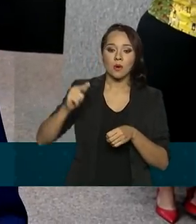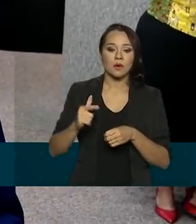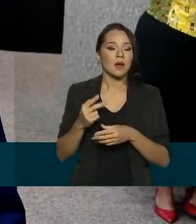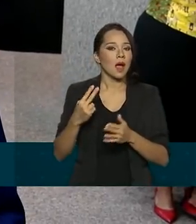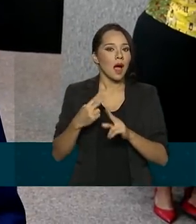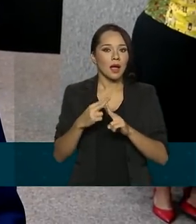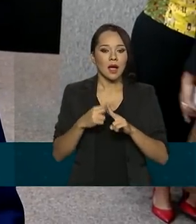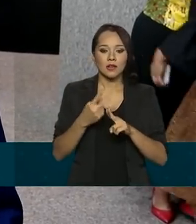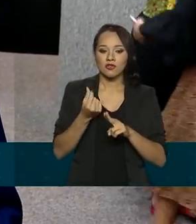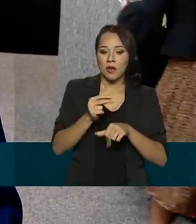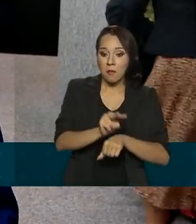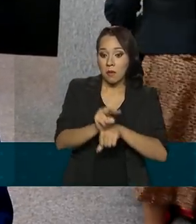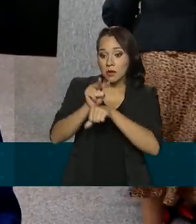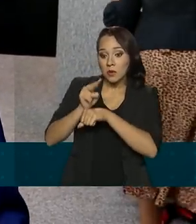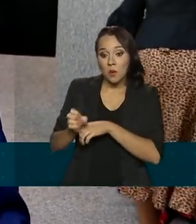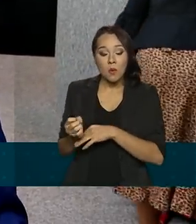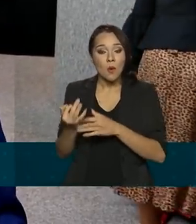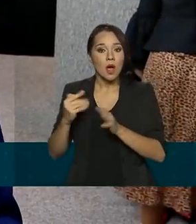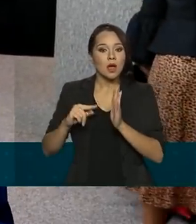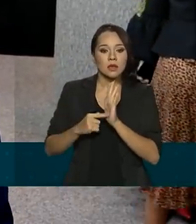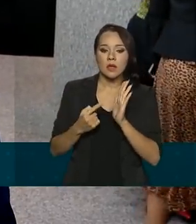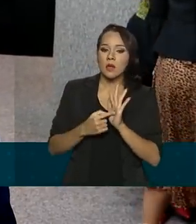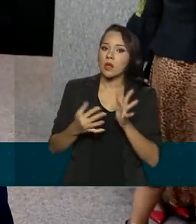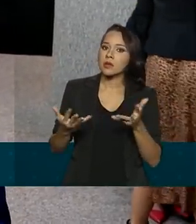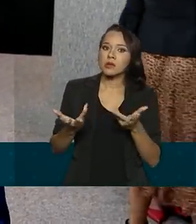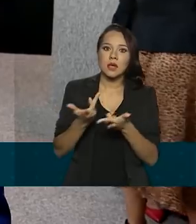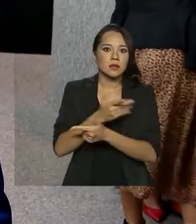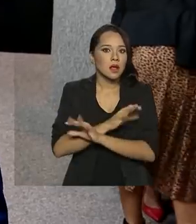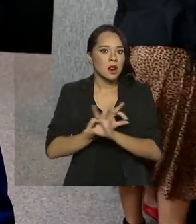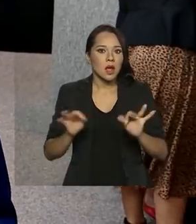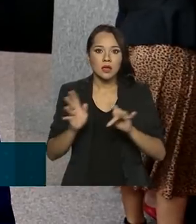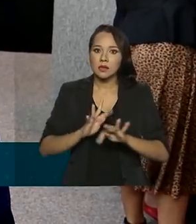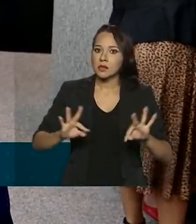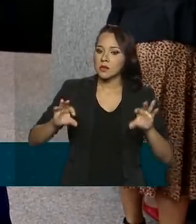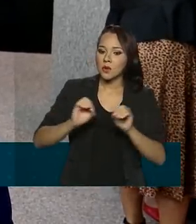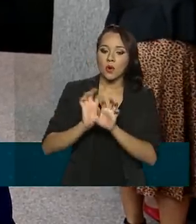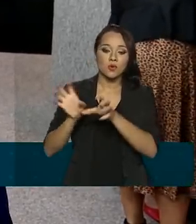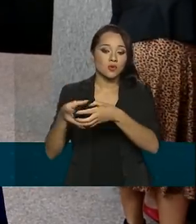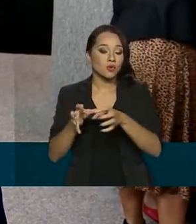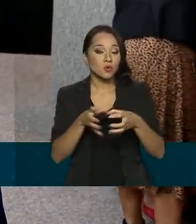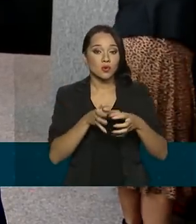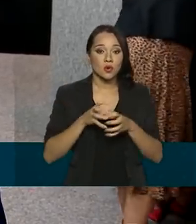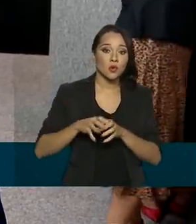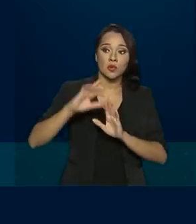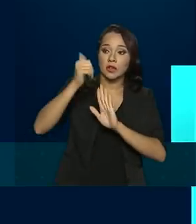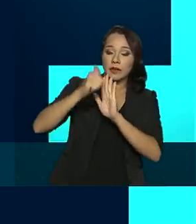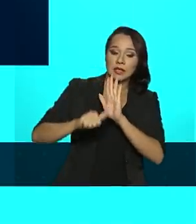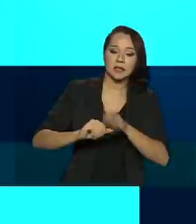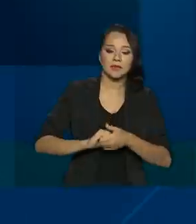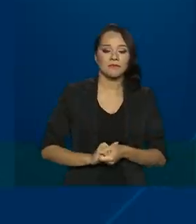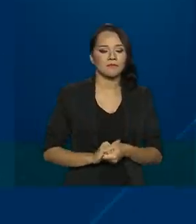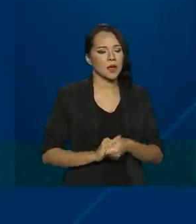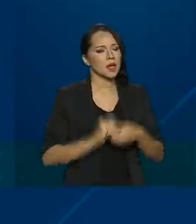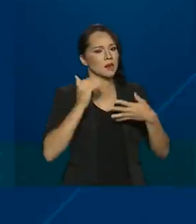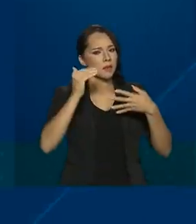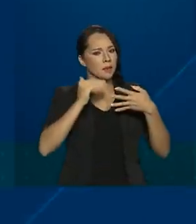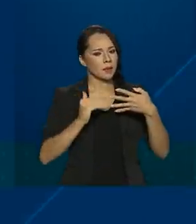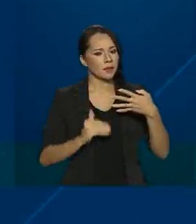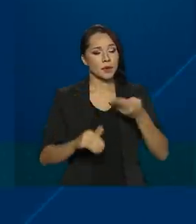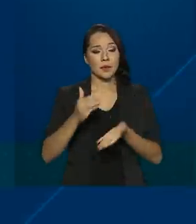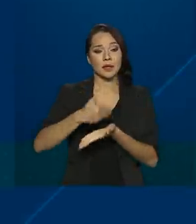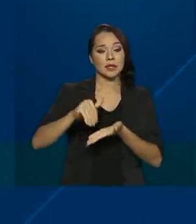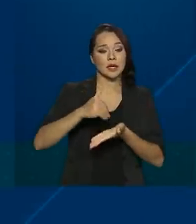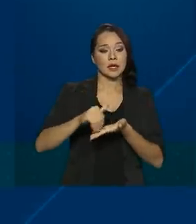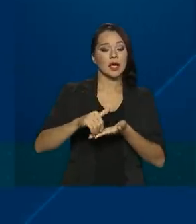emprestou tanto e tem notas excelentes em todos os órgãos de avaliação. Na classificação feita pela